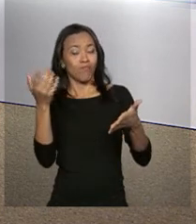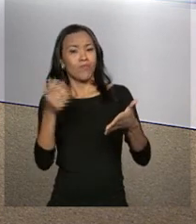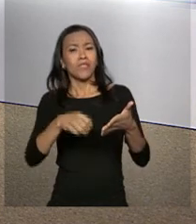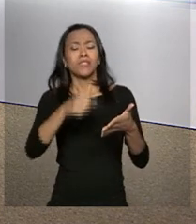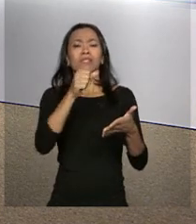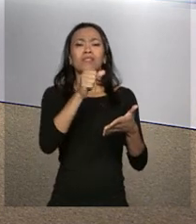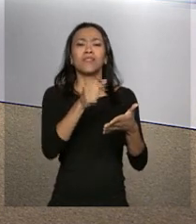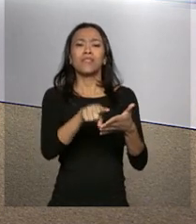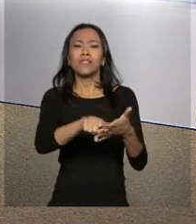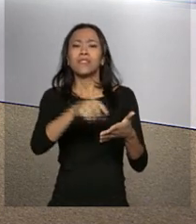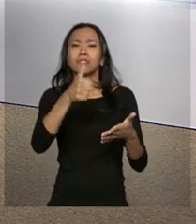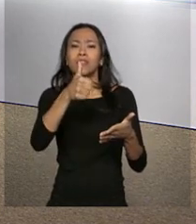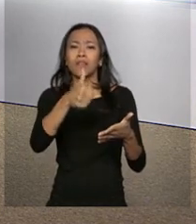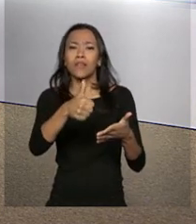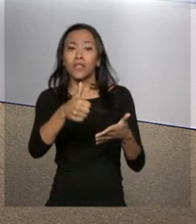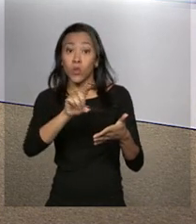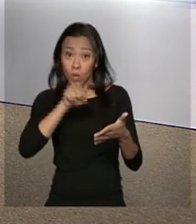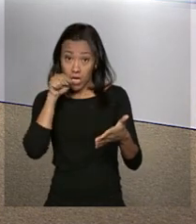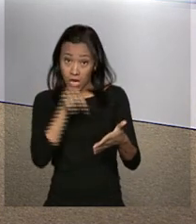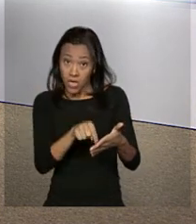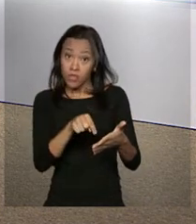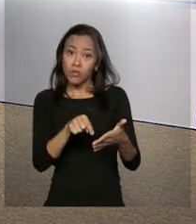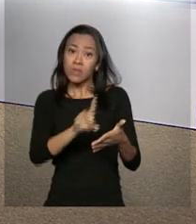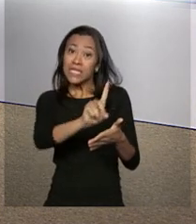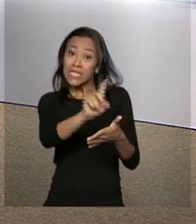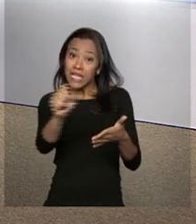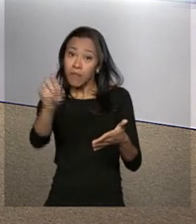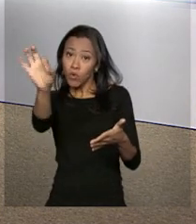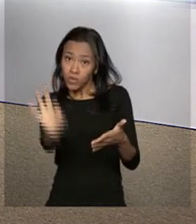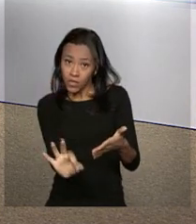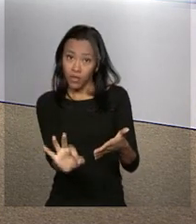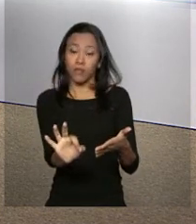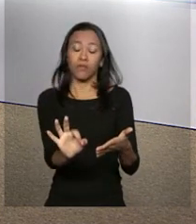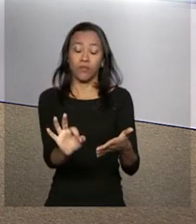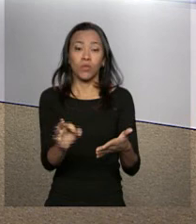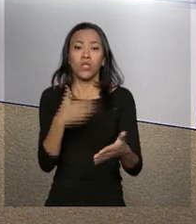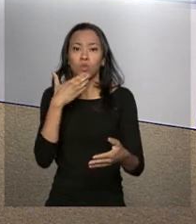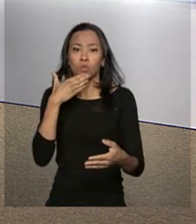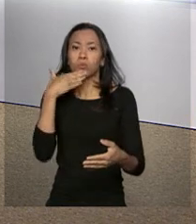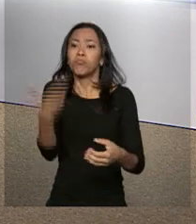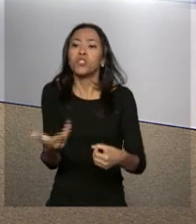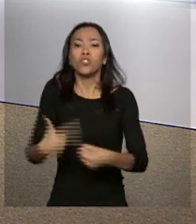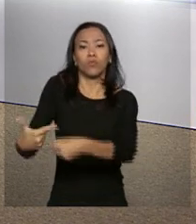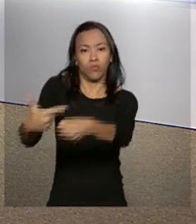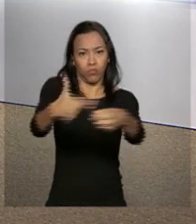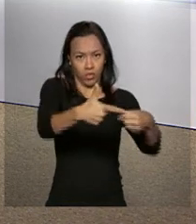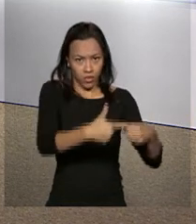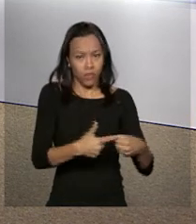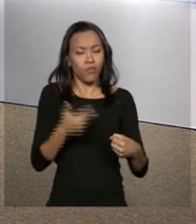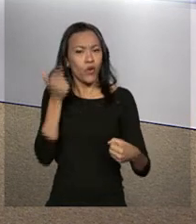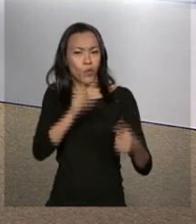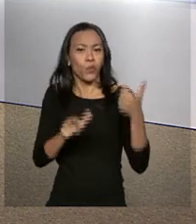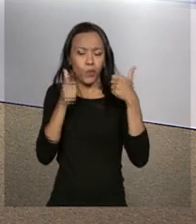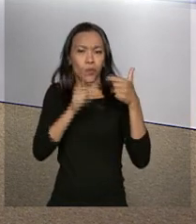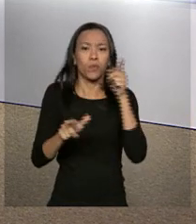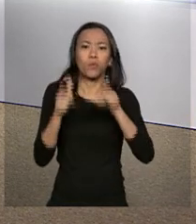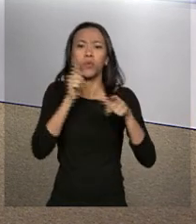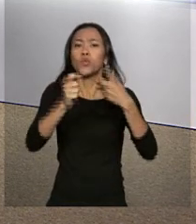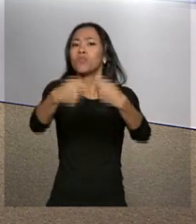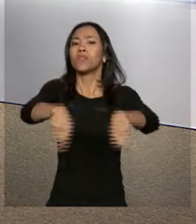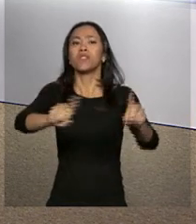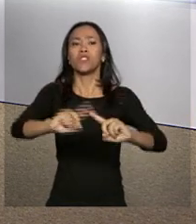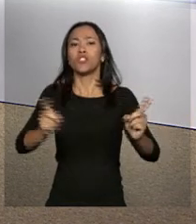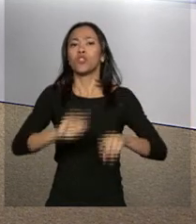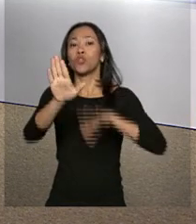remanescentes do programa. Com isso, 100% da demanda dos municípios foi atendida sem precisar convocar